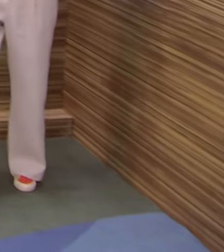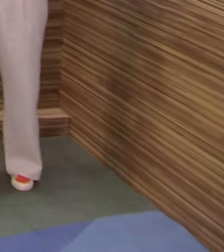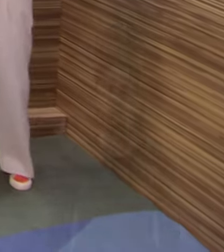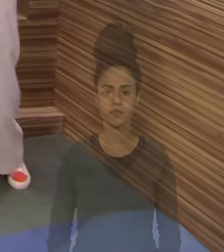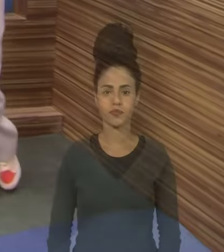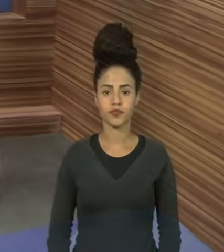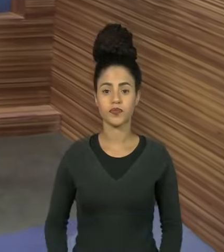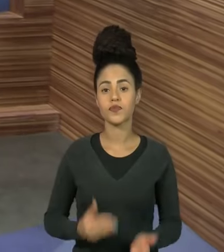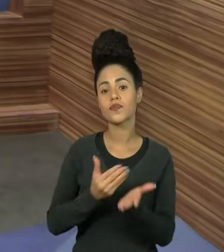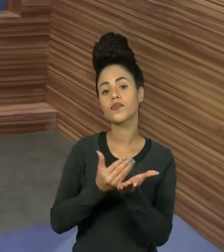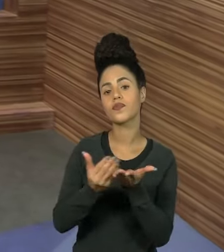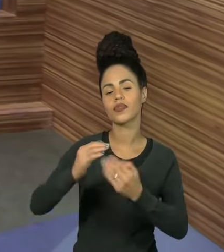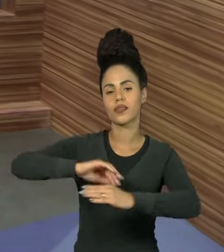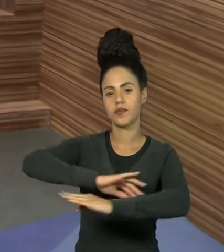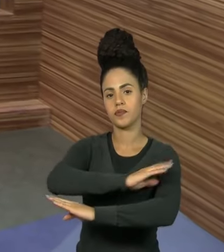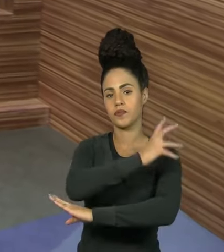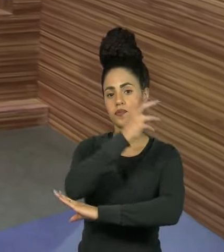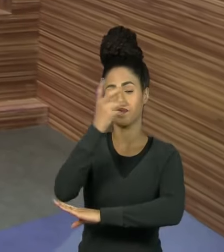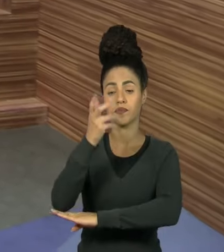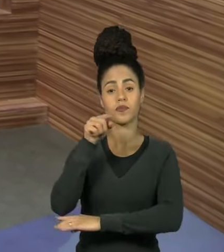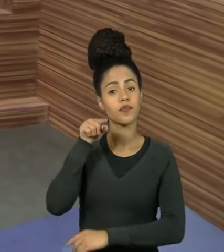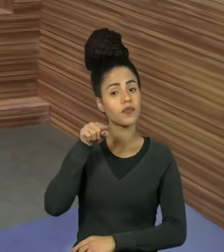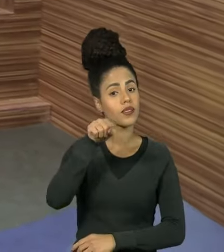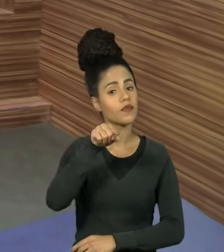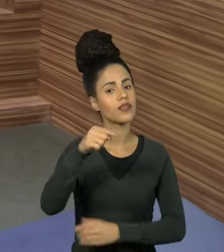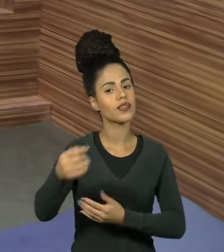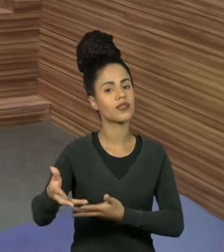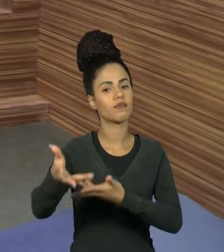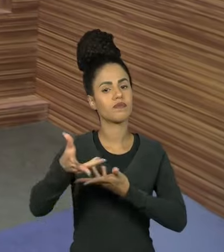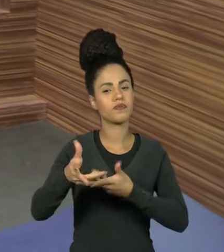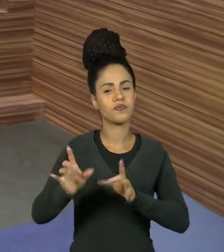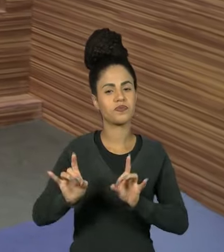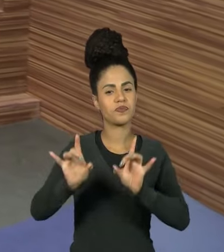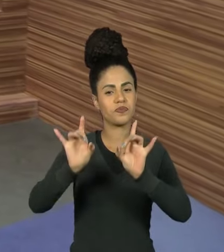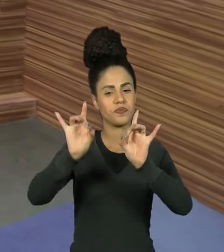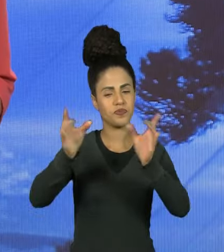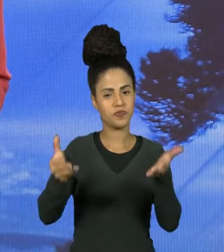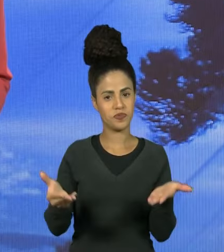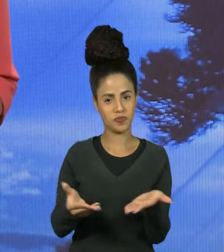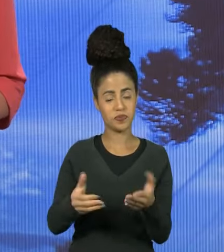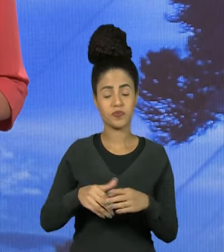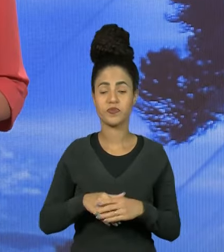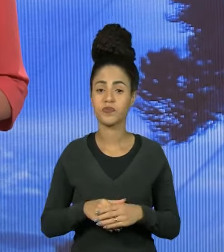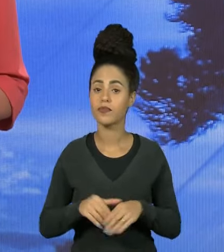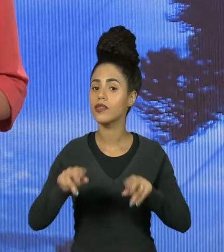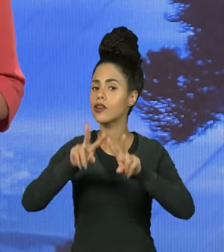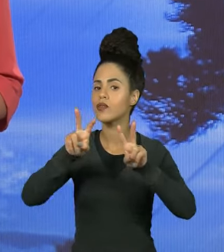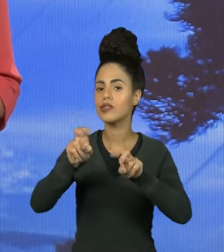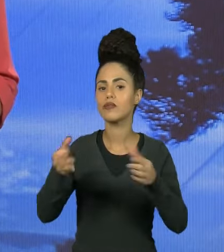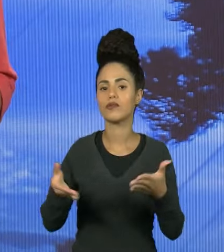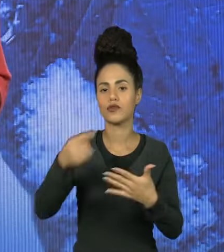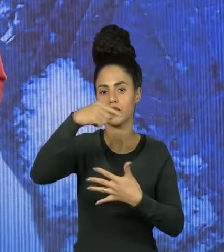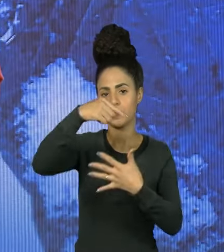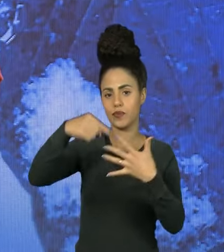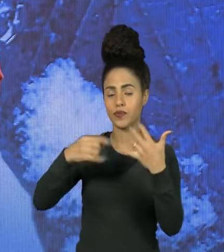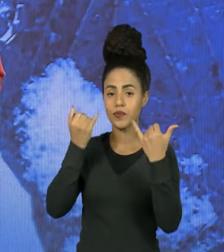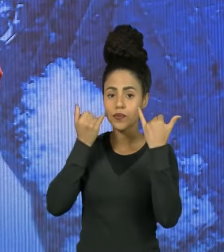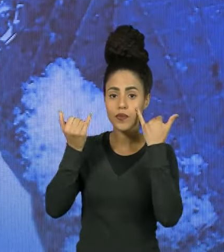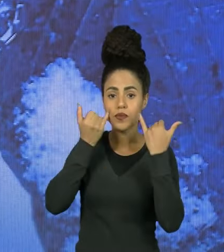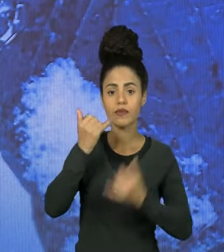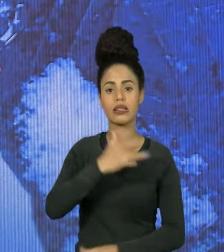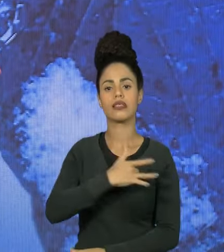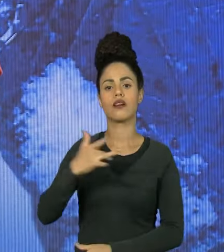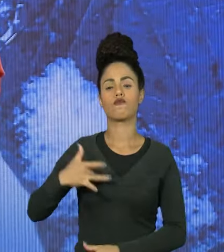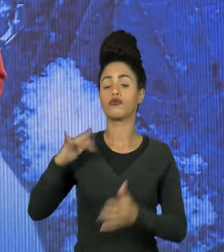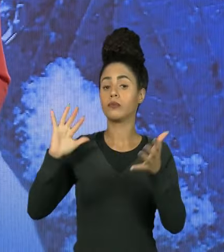Está no ar o repórter Eco, e você é o nosso convidado especial. Os temas de destaque, saúde e